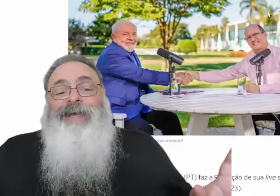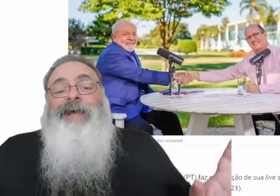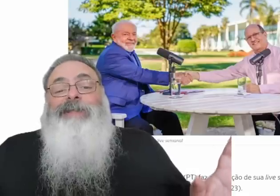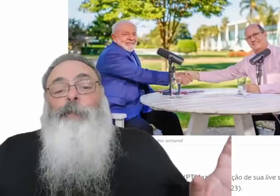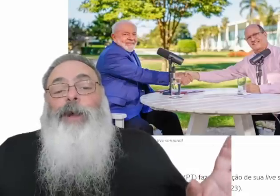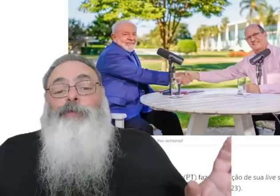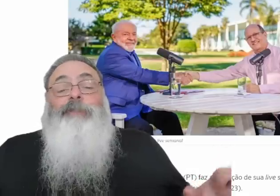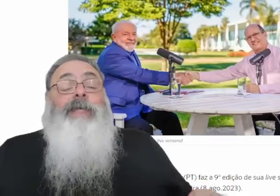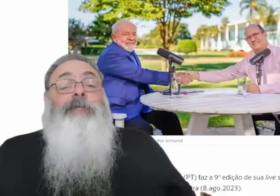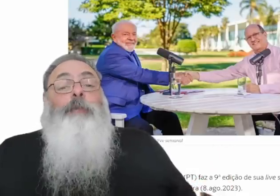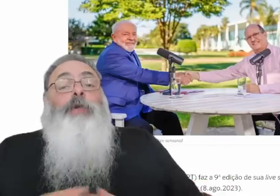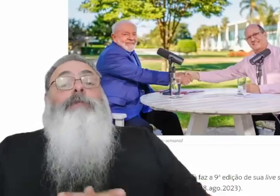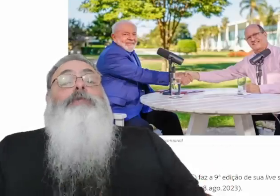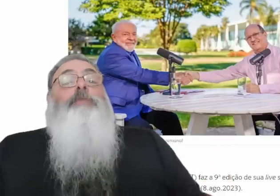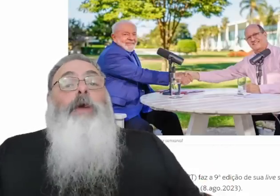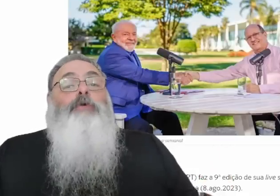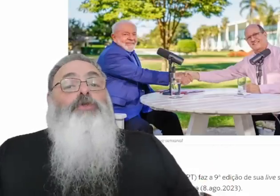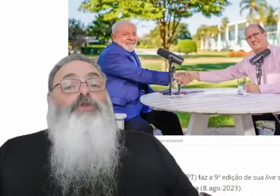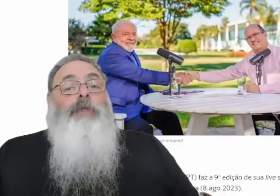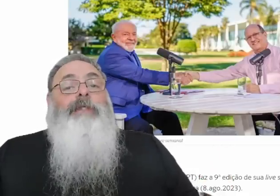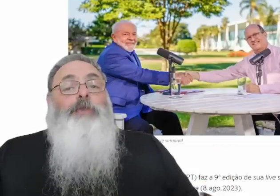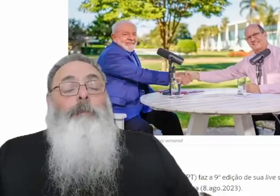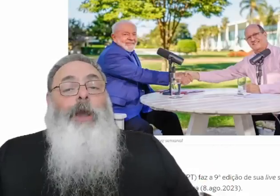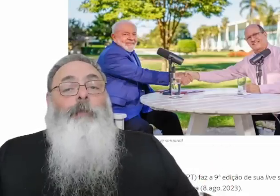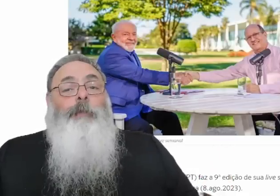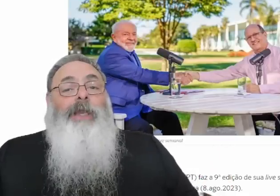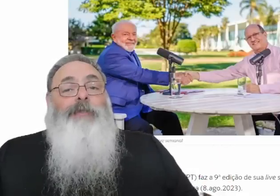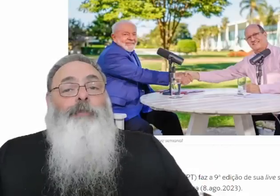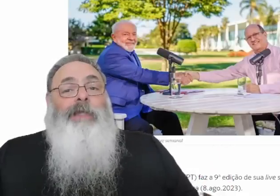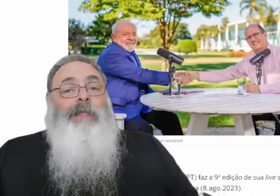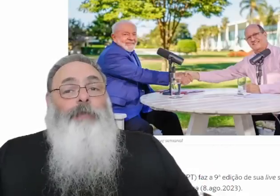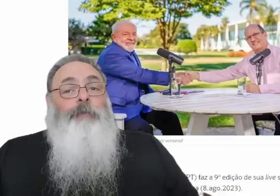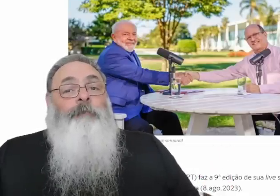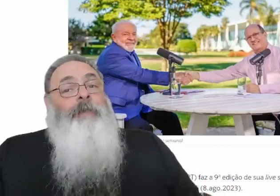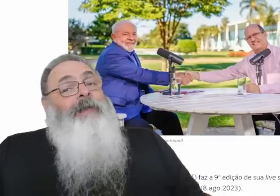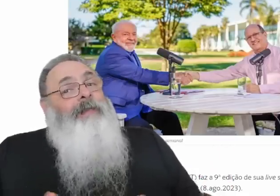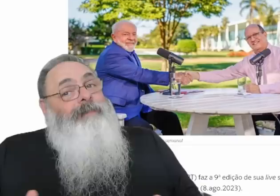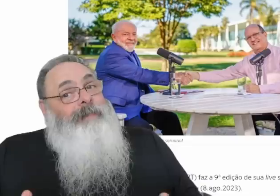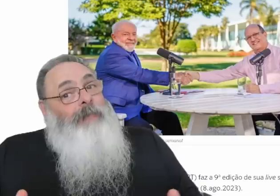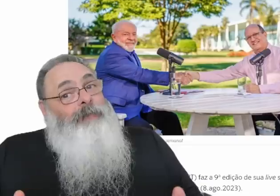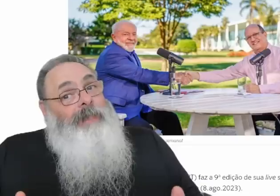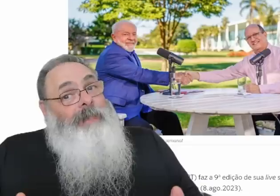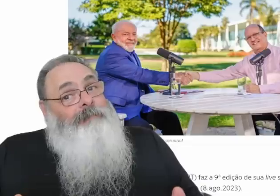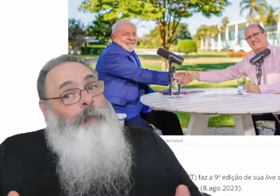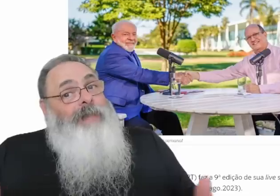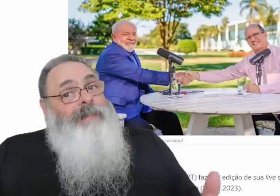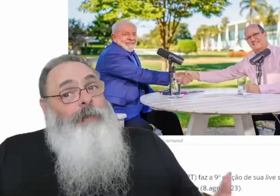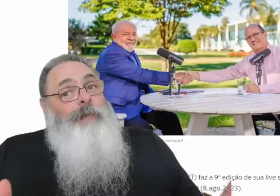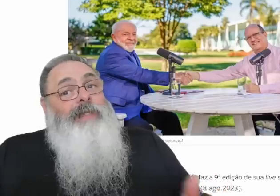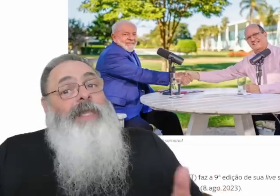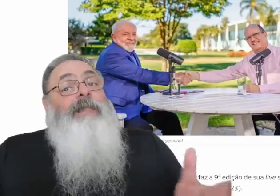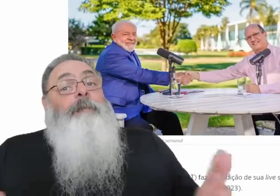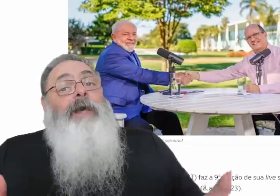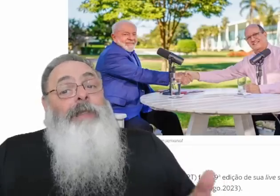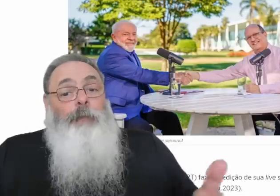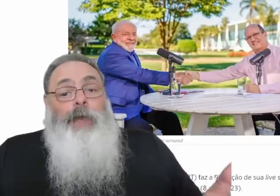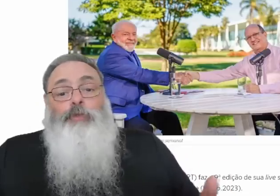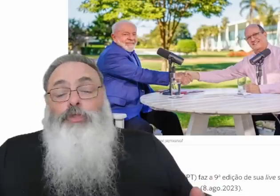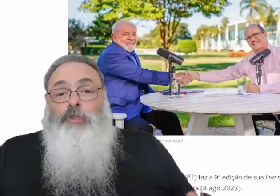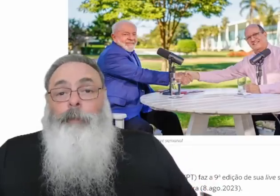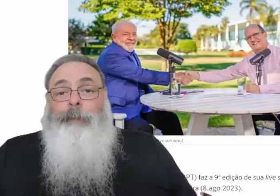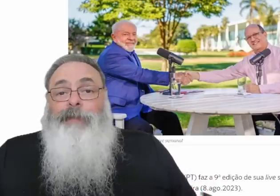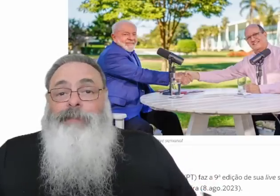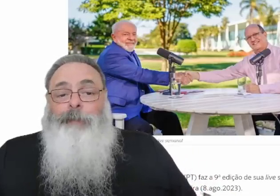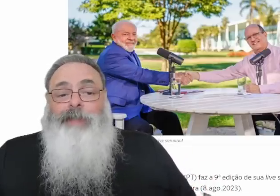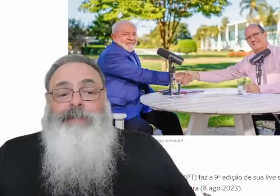Lula aqui. Será que eles vão perguntar se o Marcos Uchoa tá sendo pago pelo Palácio do Planalto? Tem que ver, né? Quem que tá pagando